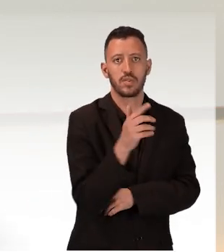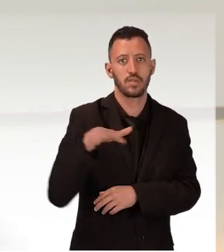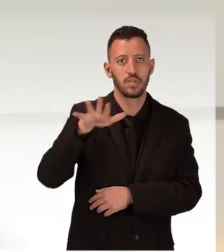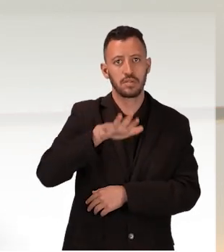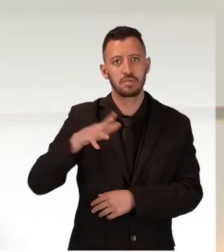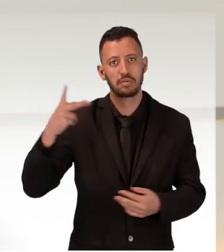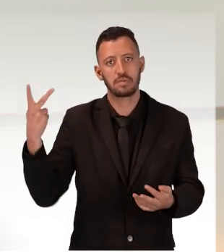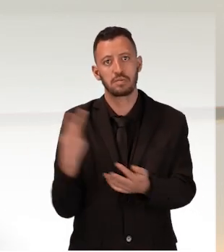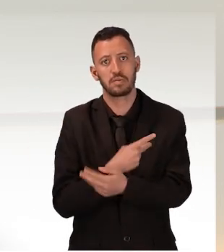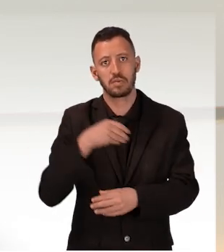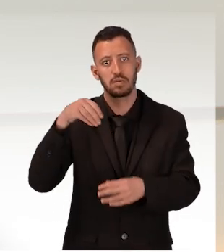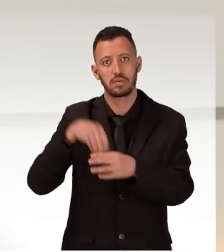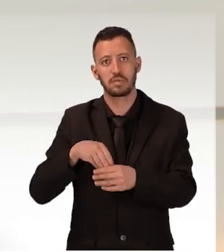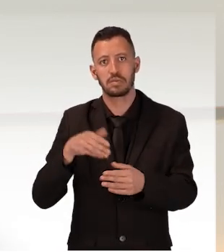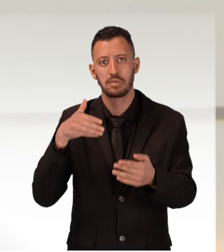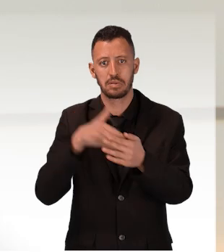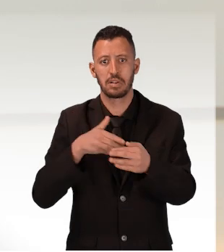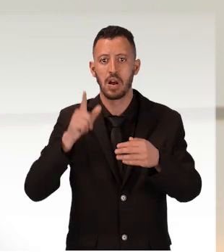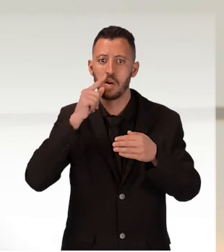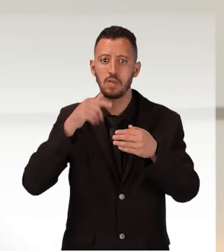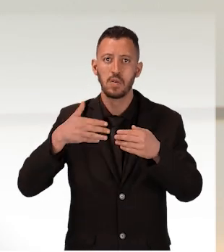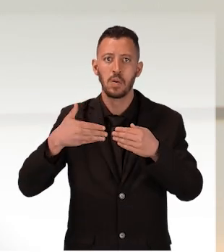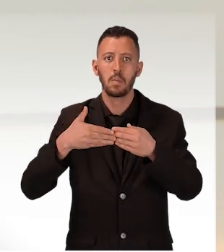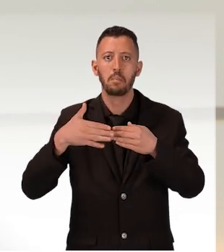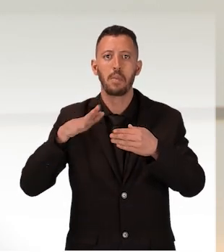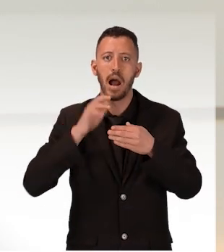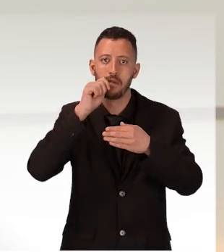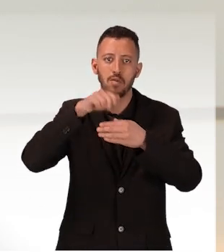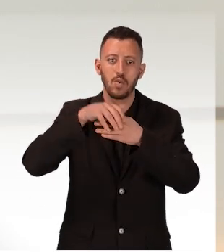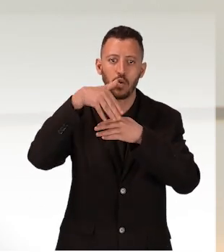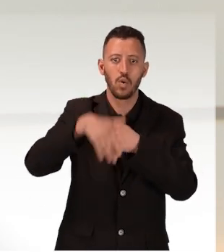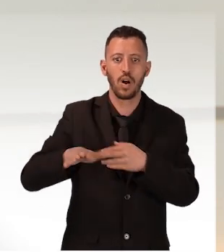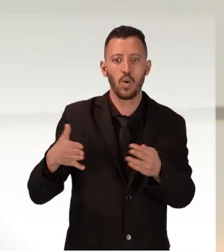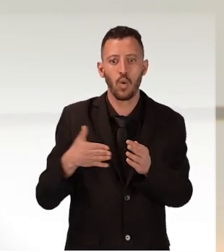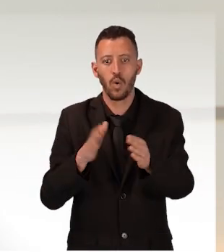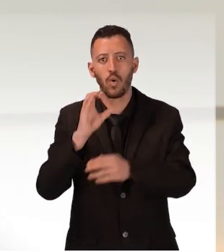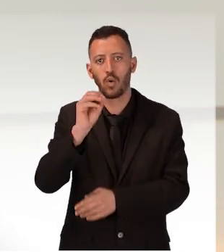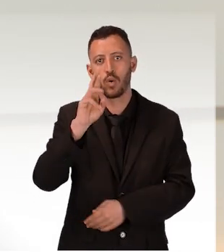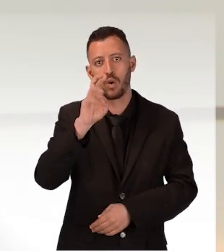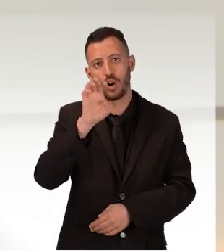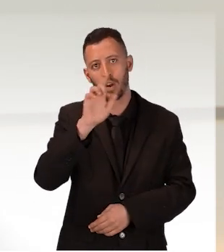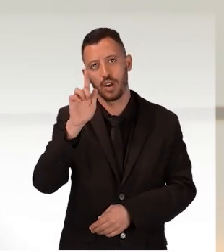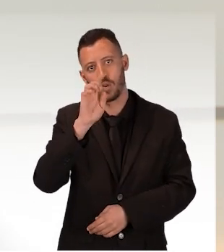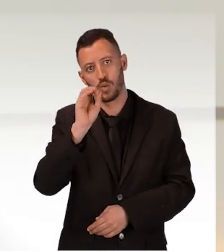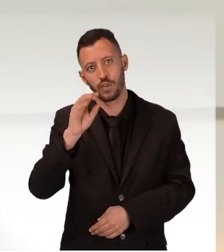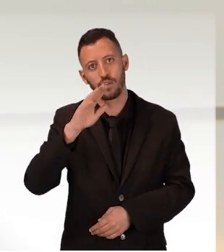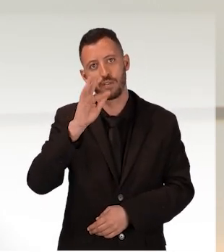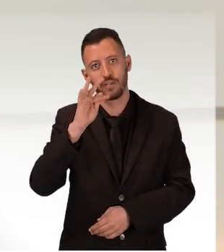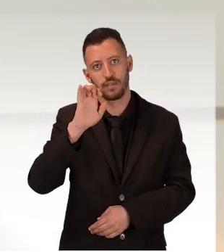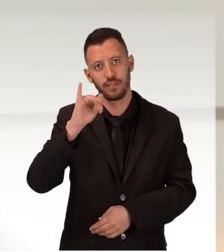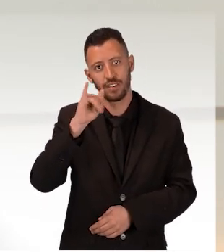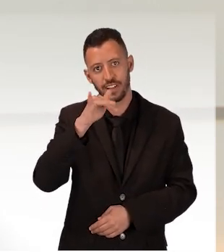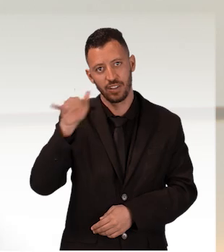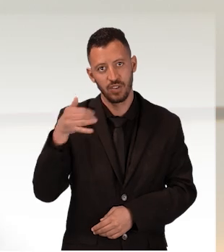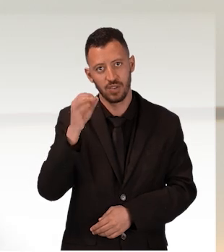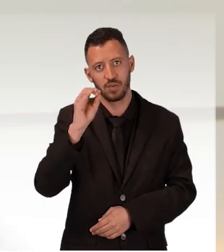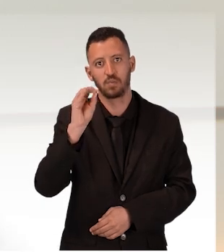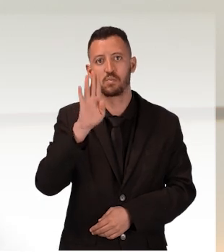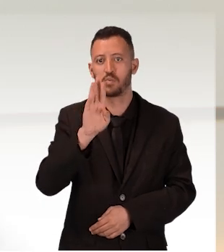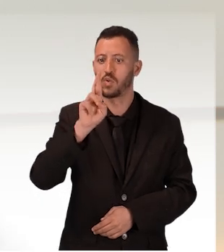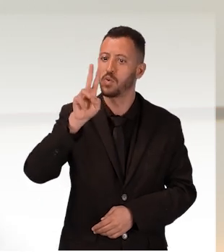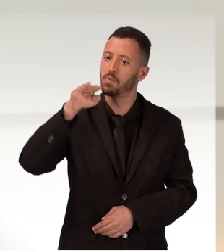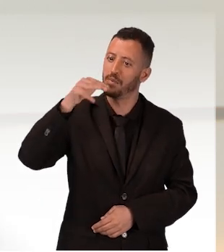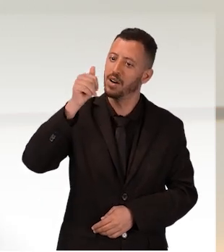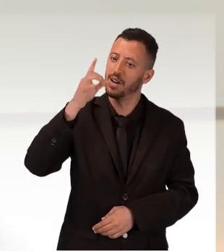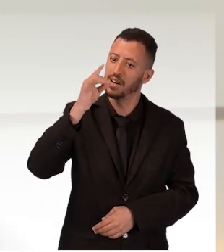das áreas afetadas pelo rompimento da barragem do Córrego do Feijão, em Brumadinho. O pedido leva em conta a presença